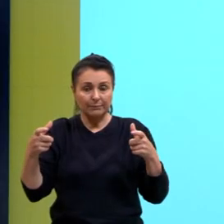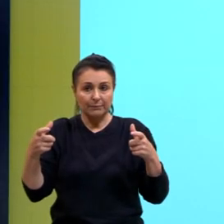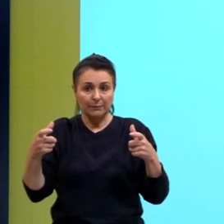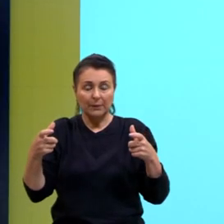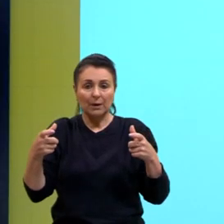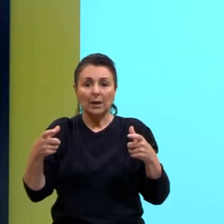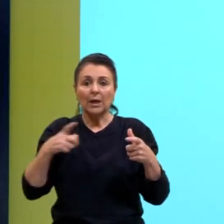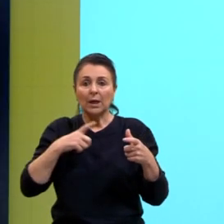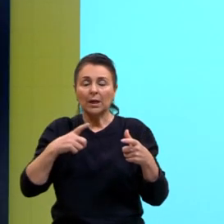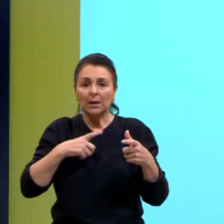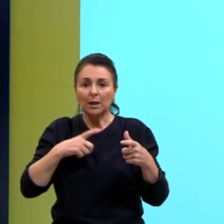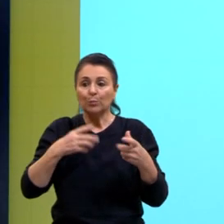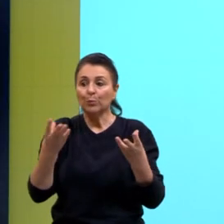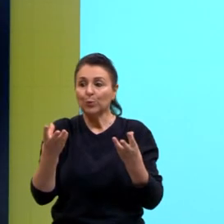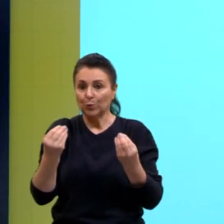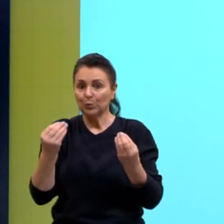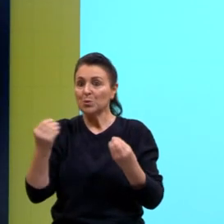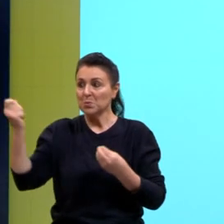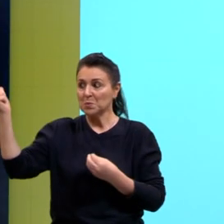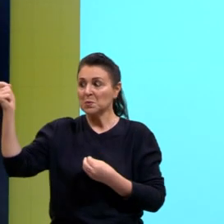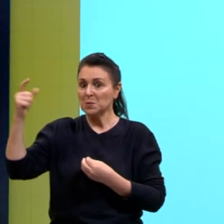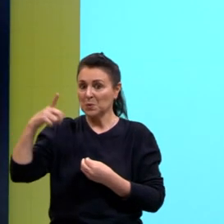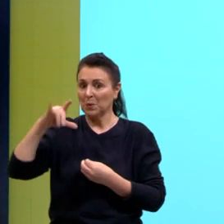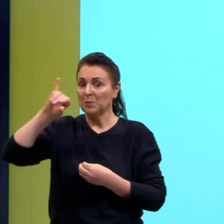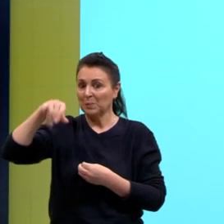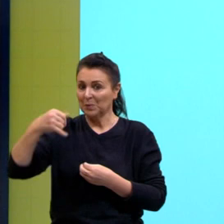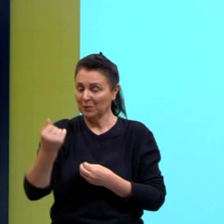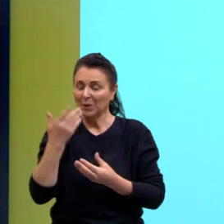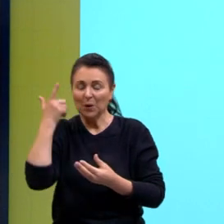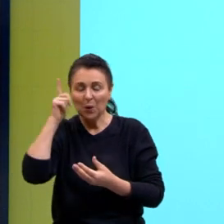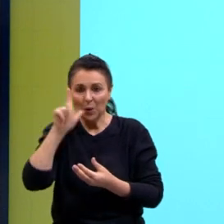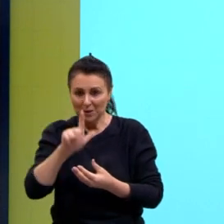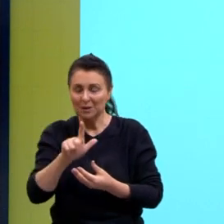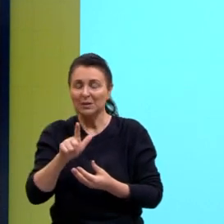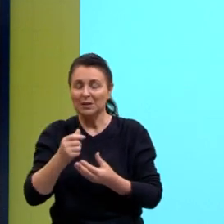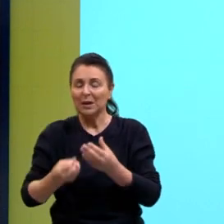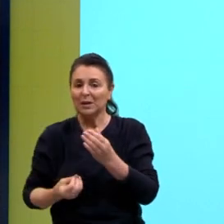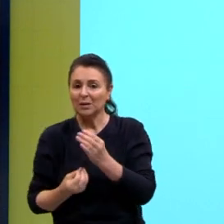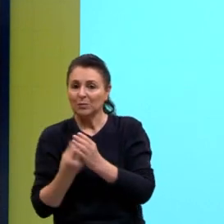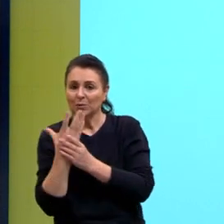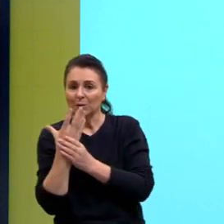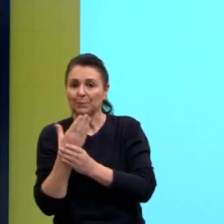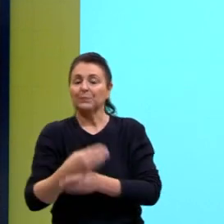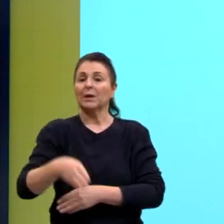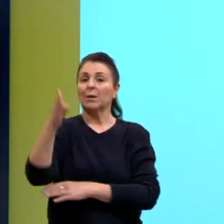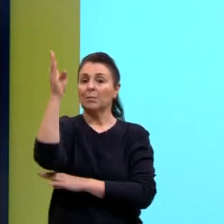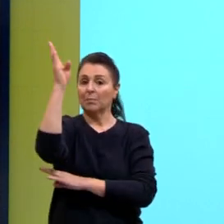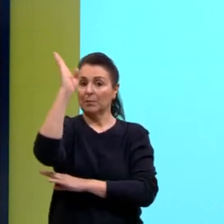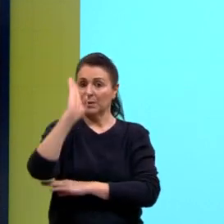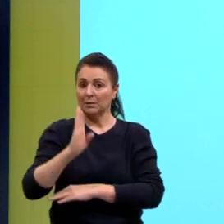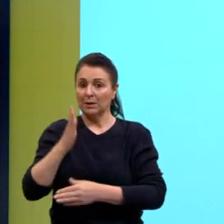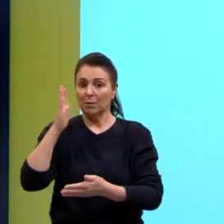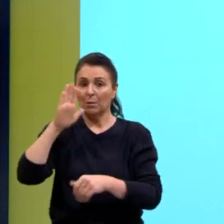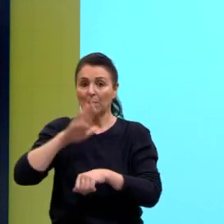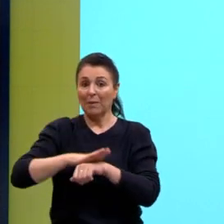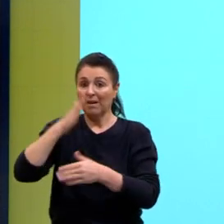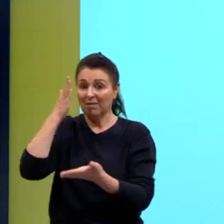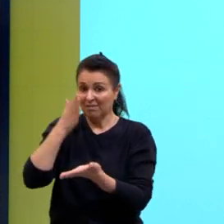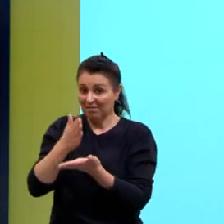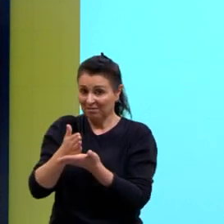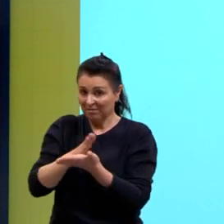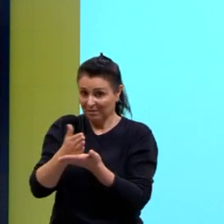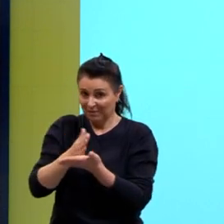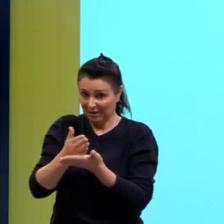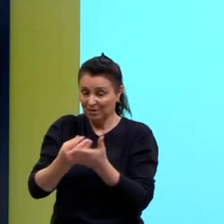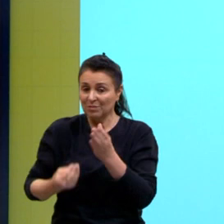recebe bastante aporte solar, então a gente consegue produzir bastante. lembra, então, o Brasil, mais da metade dele, né,